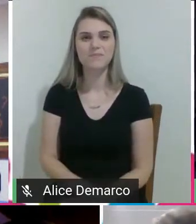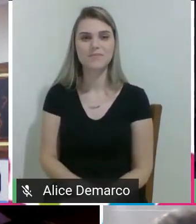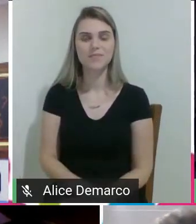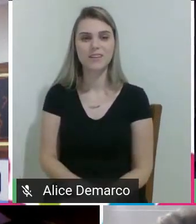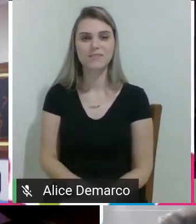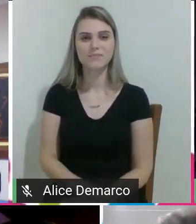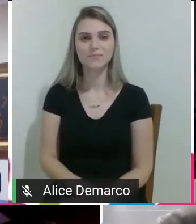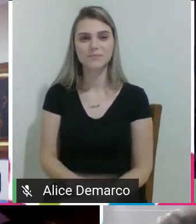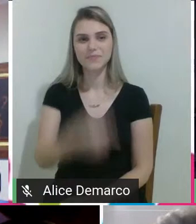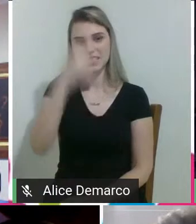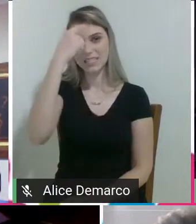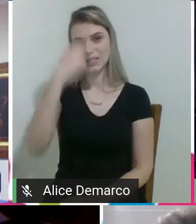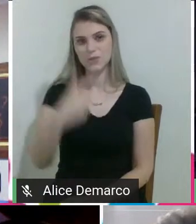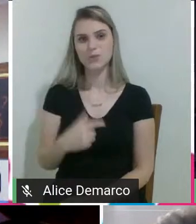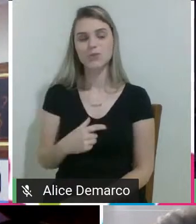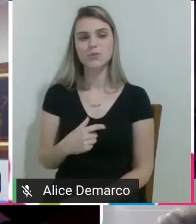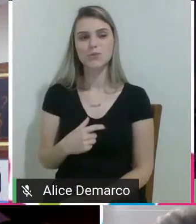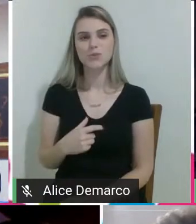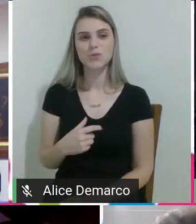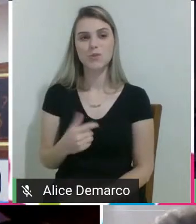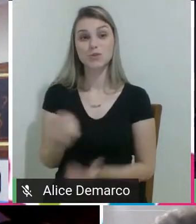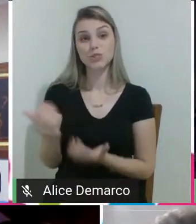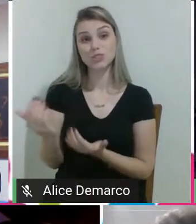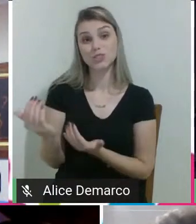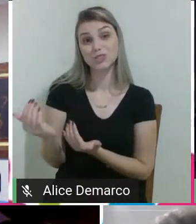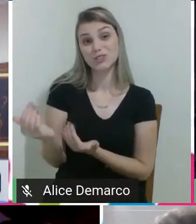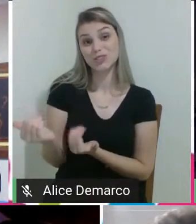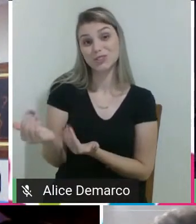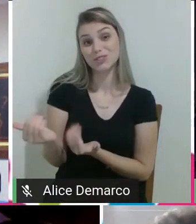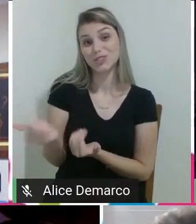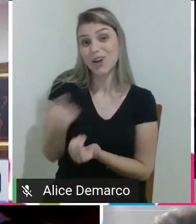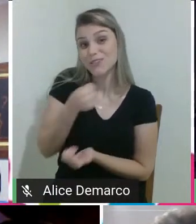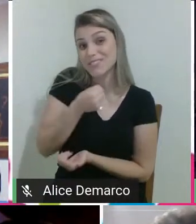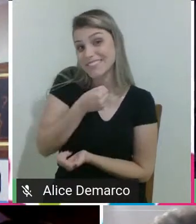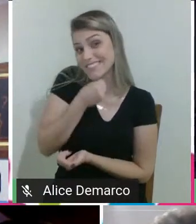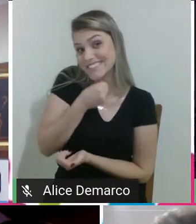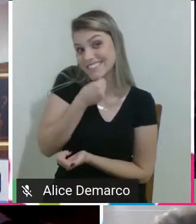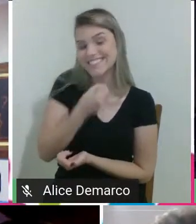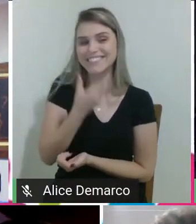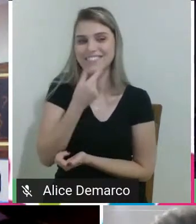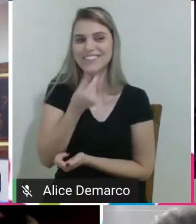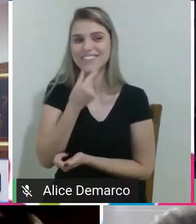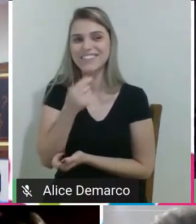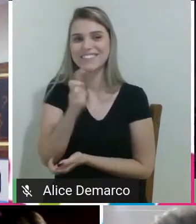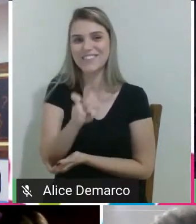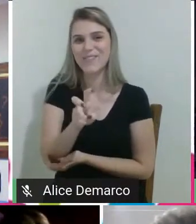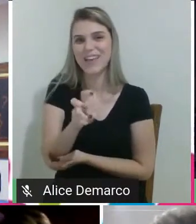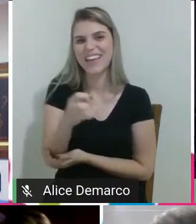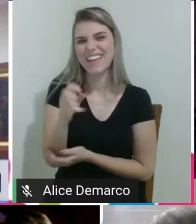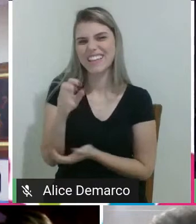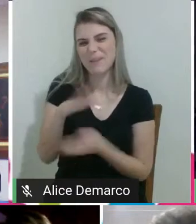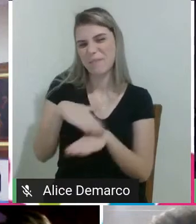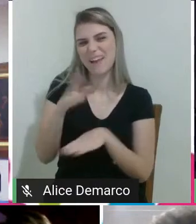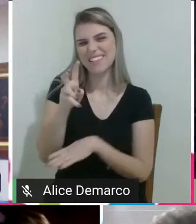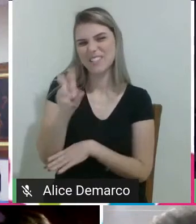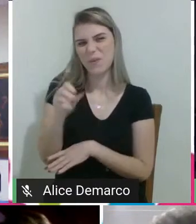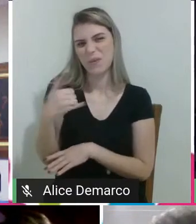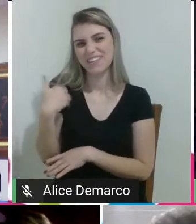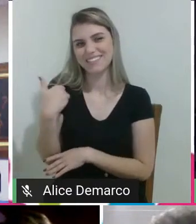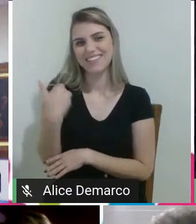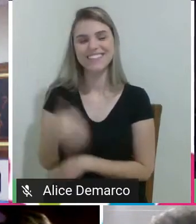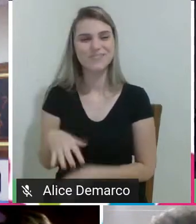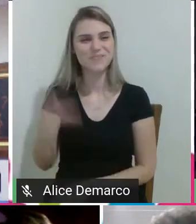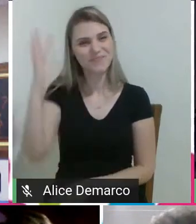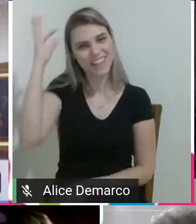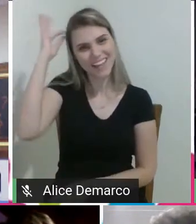sou um jovem senhor, de cinquenta e poucos anos, eu vou dizer o restante, cabelo e